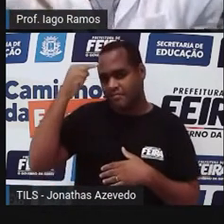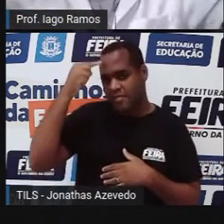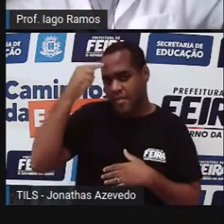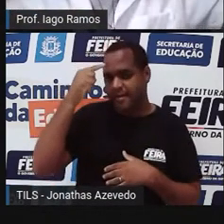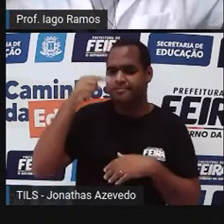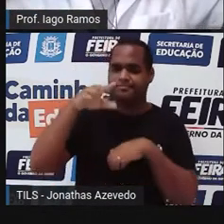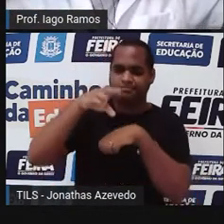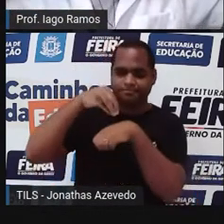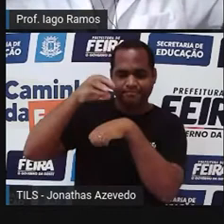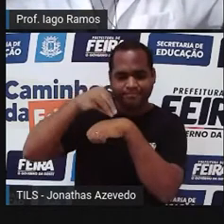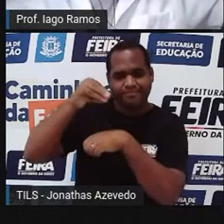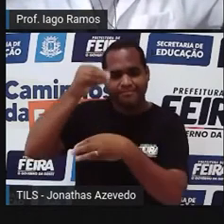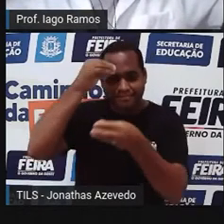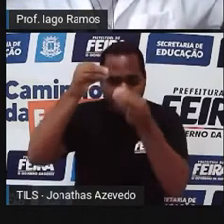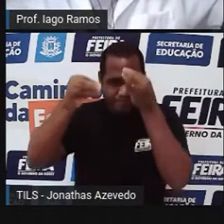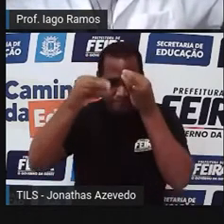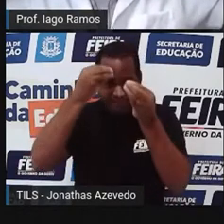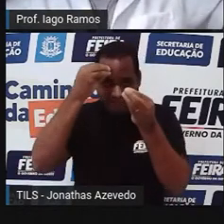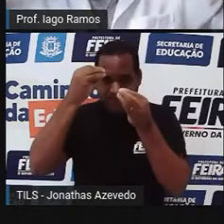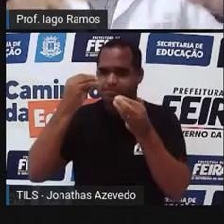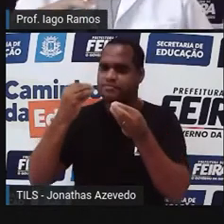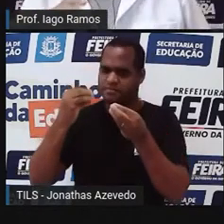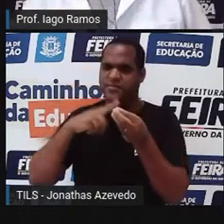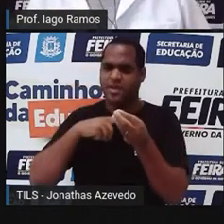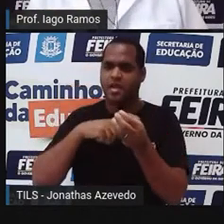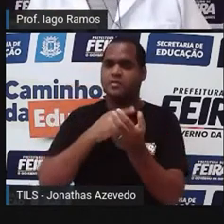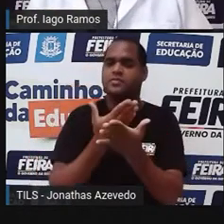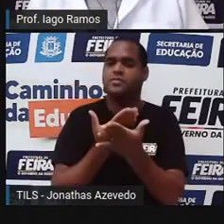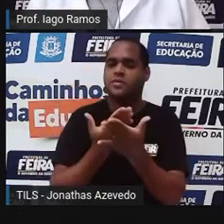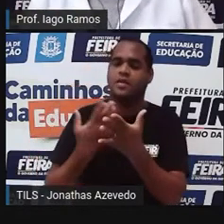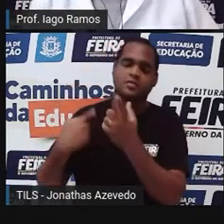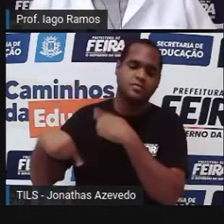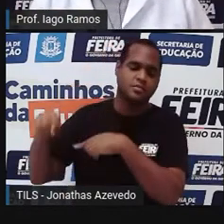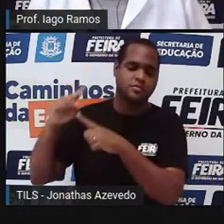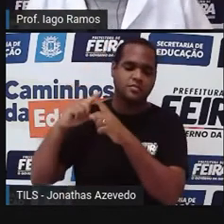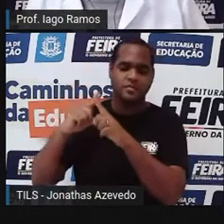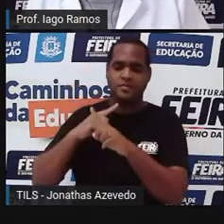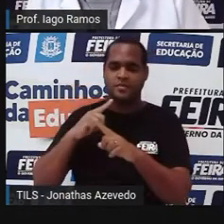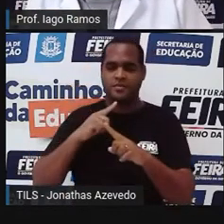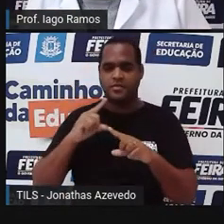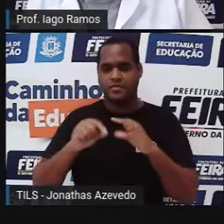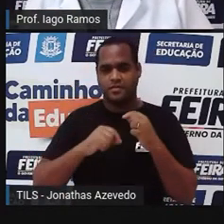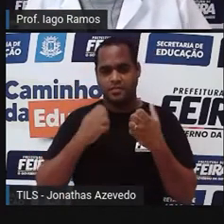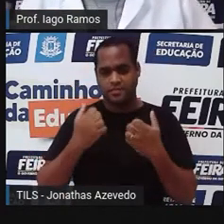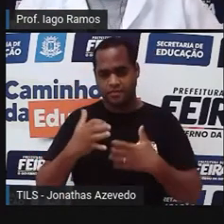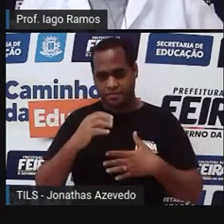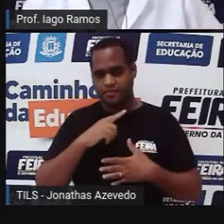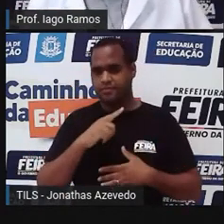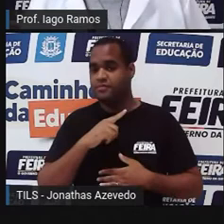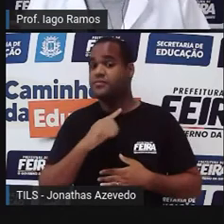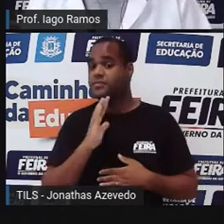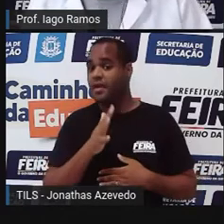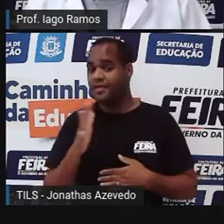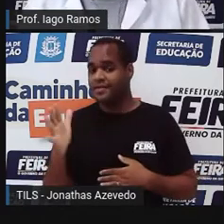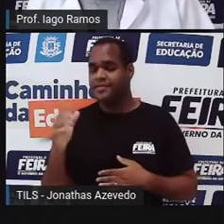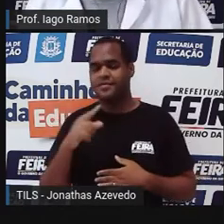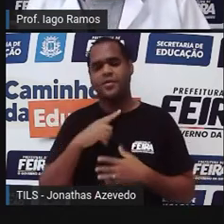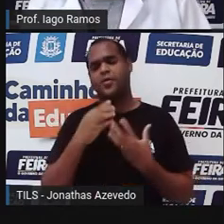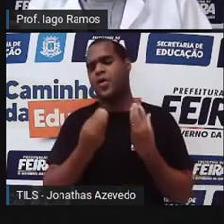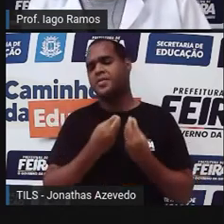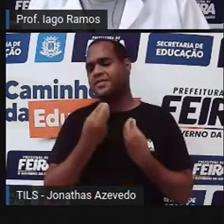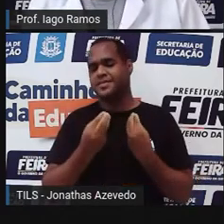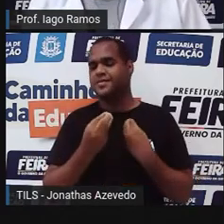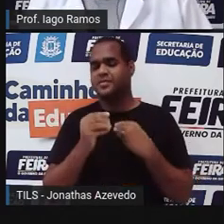memória coisas que a gente já estudou e estudou aí recentemente, tá bom? Como fazer aqui um